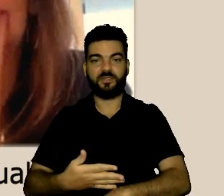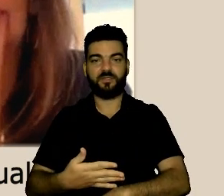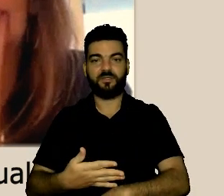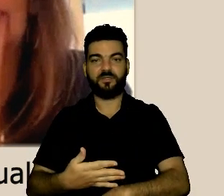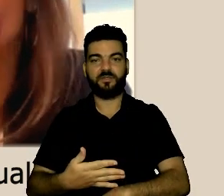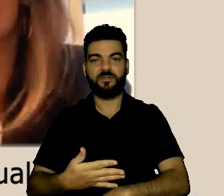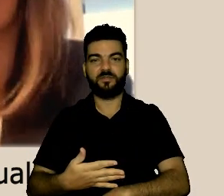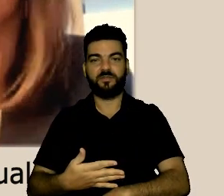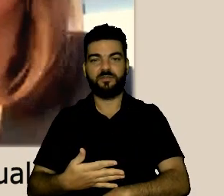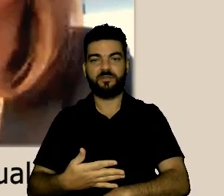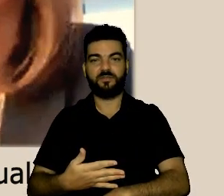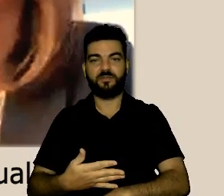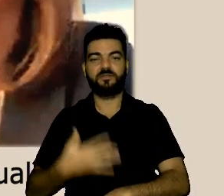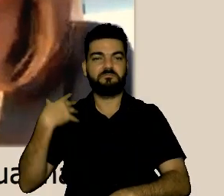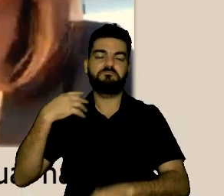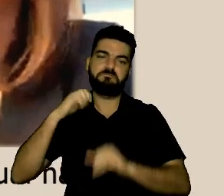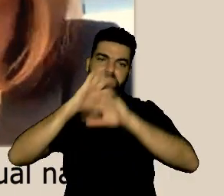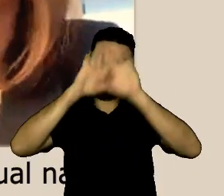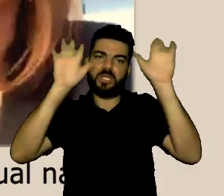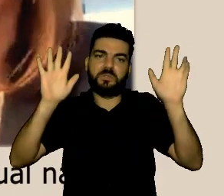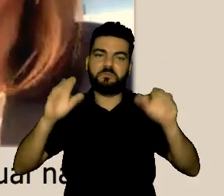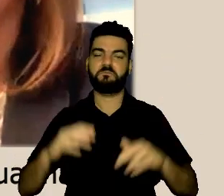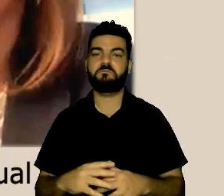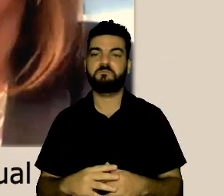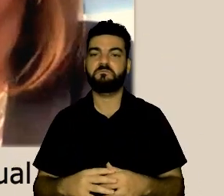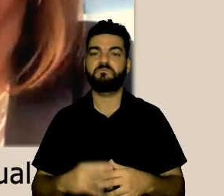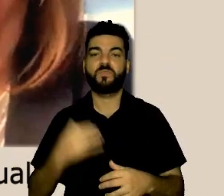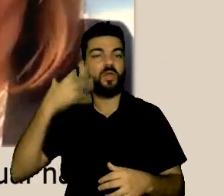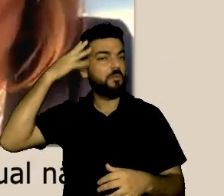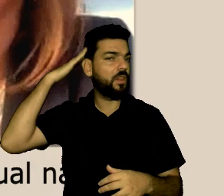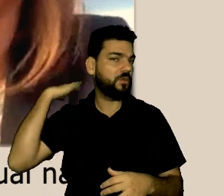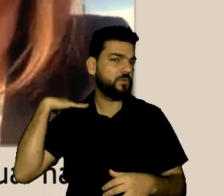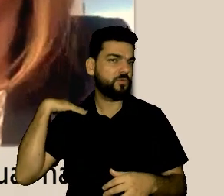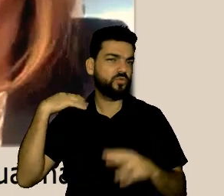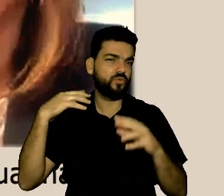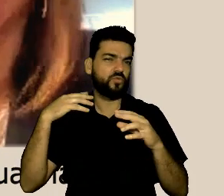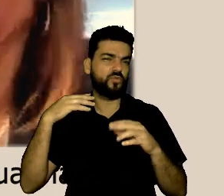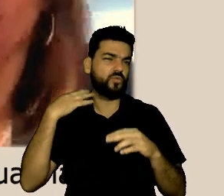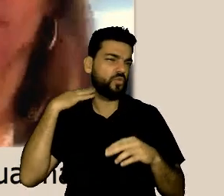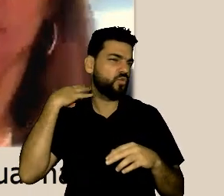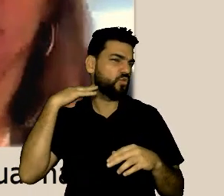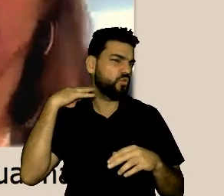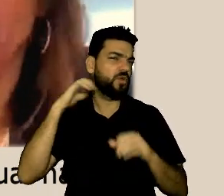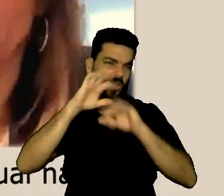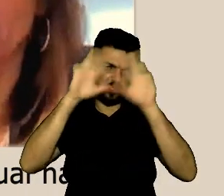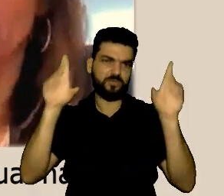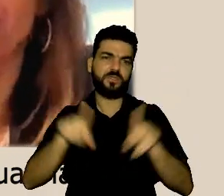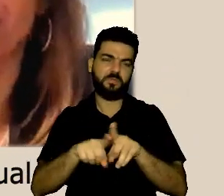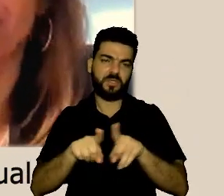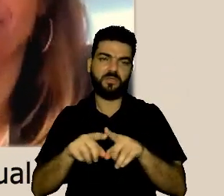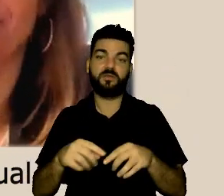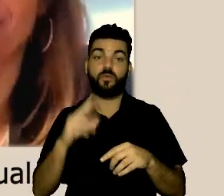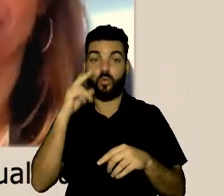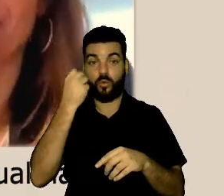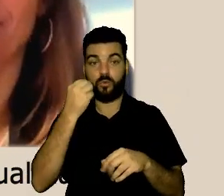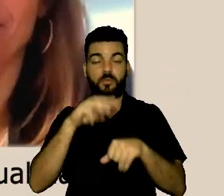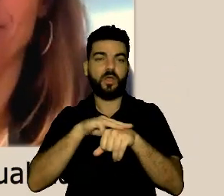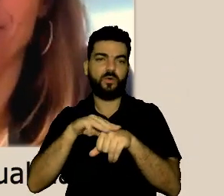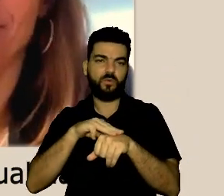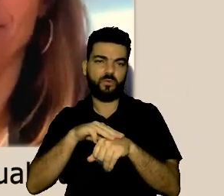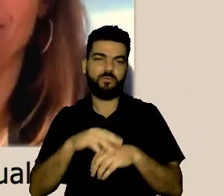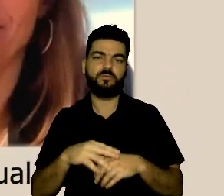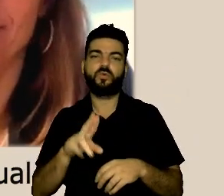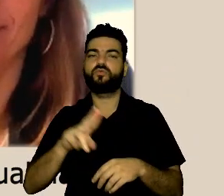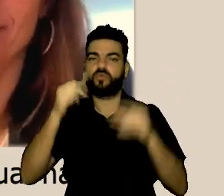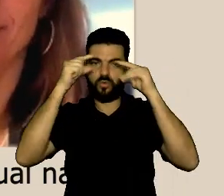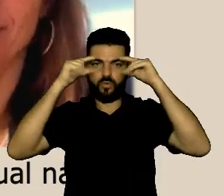clara, tenho cabelos curtos, claros também, tenho os olhos castanhos, eu uso